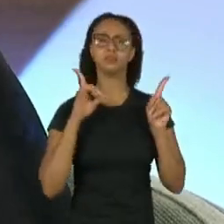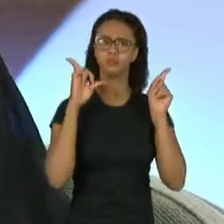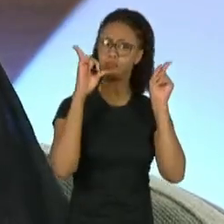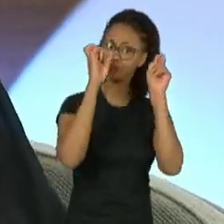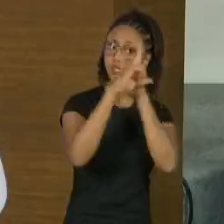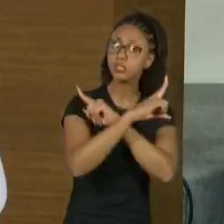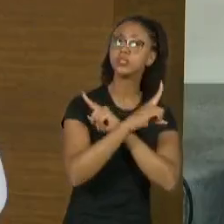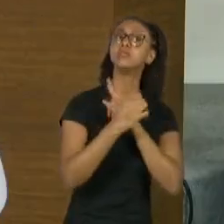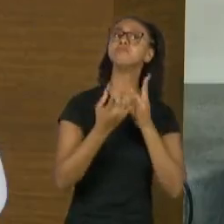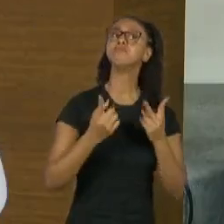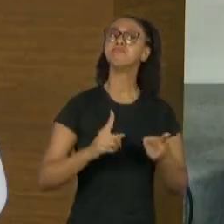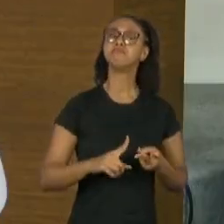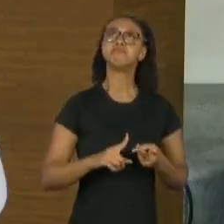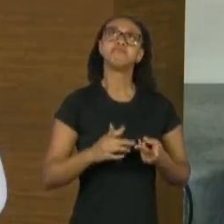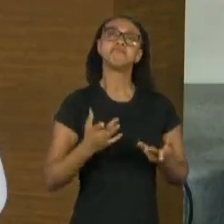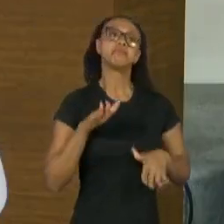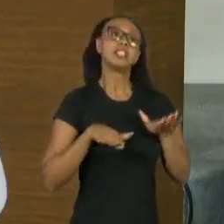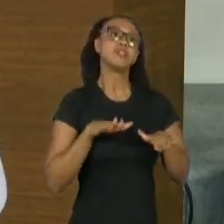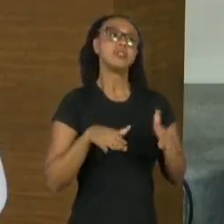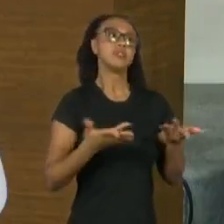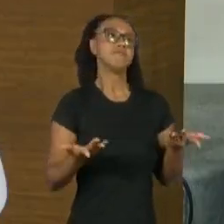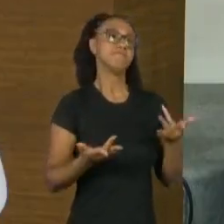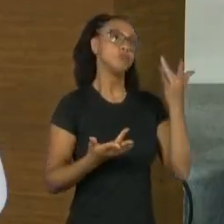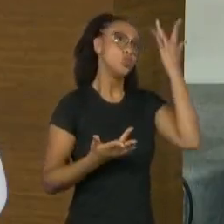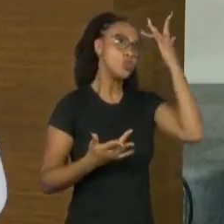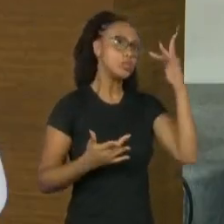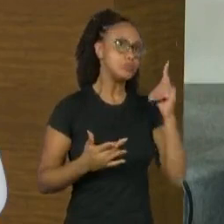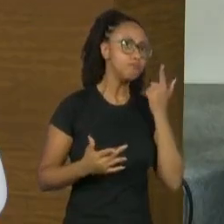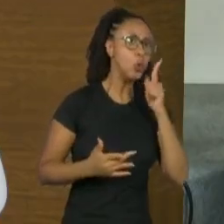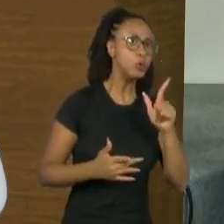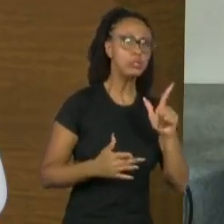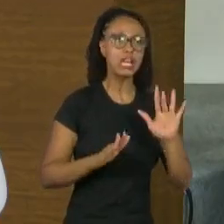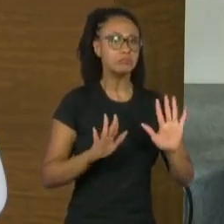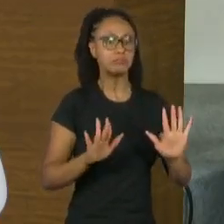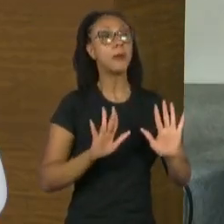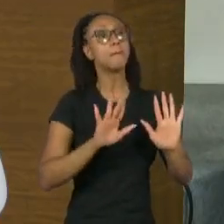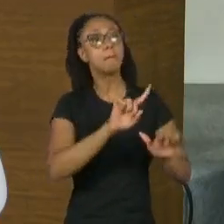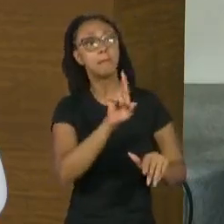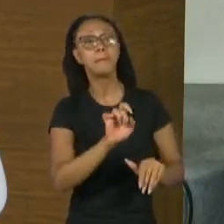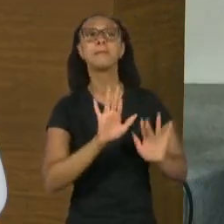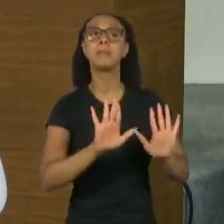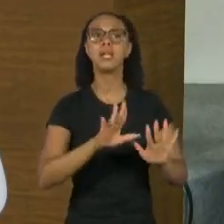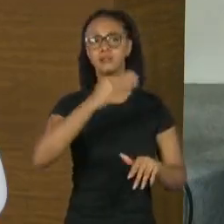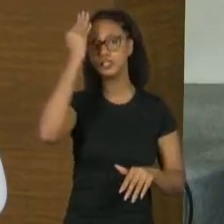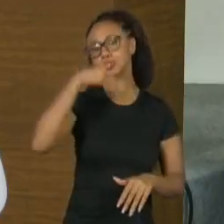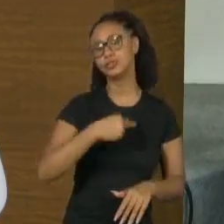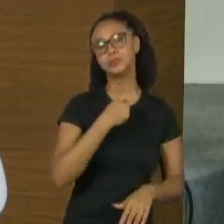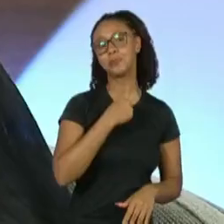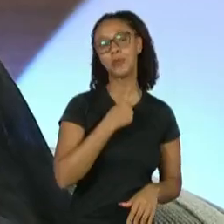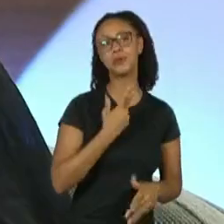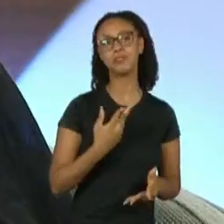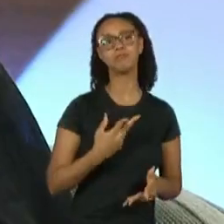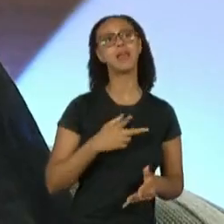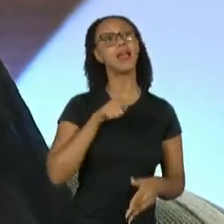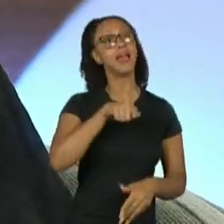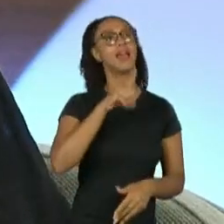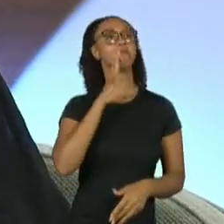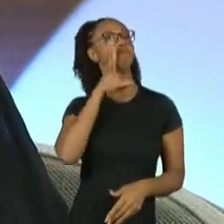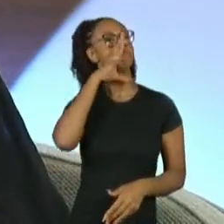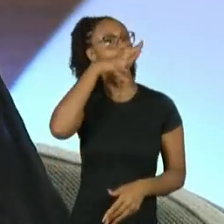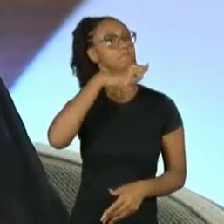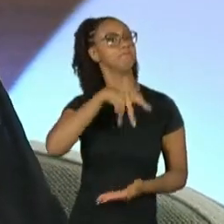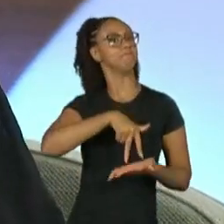se não sabe se vai chegar lá, mas não pode desistir. Maravilha. Perseverança, eu